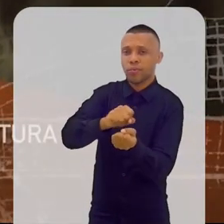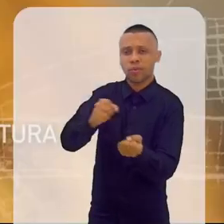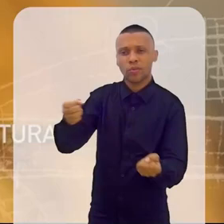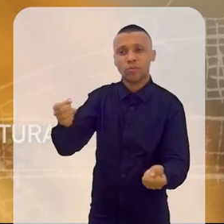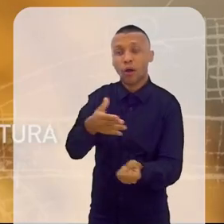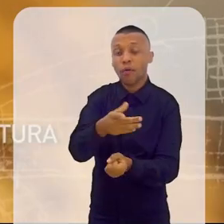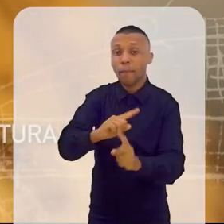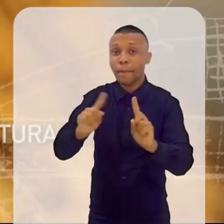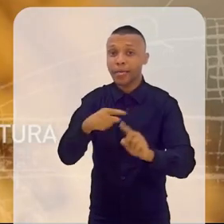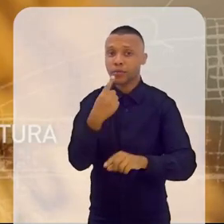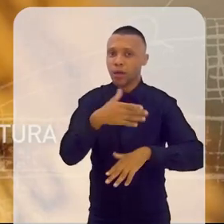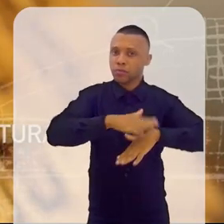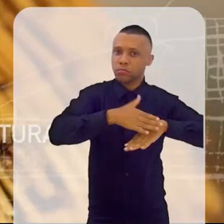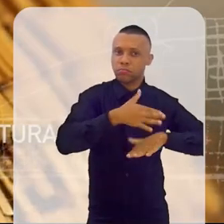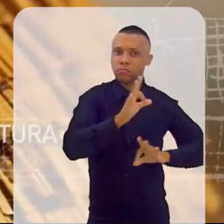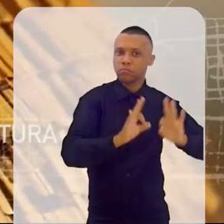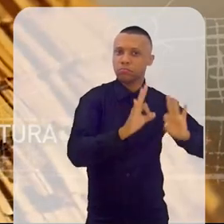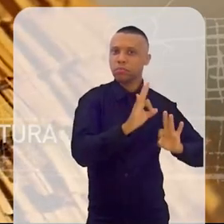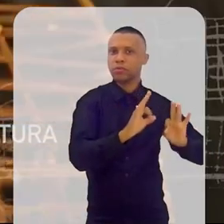fazia há muito tempo.